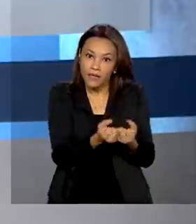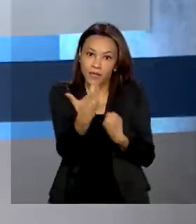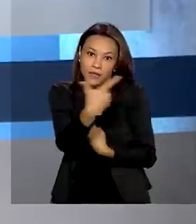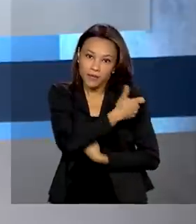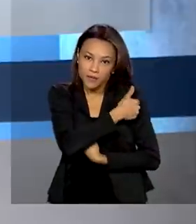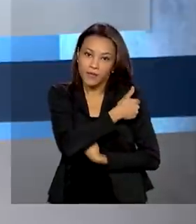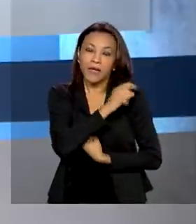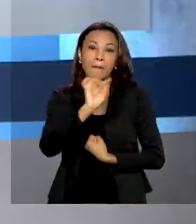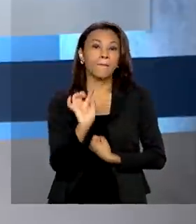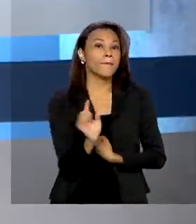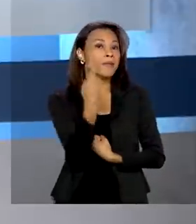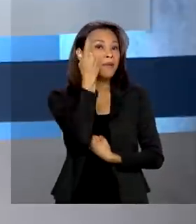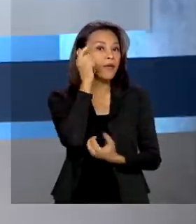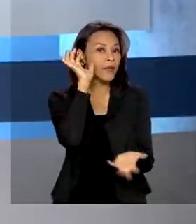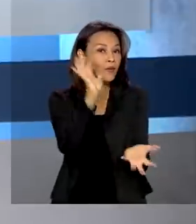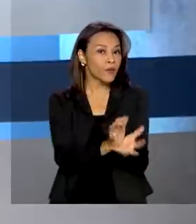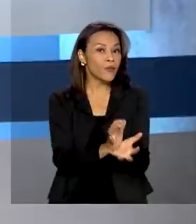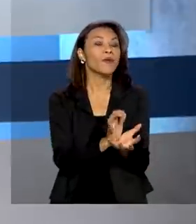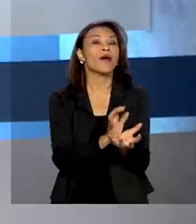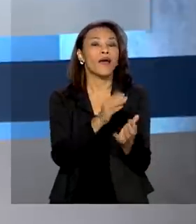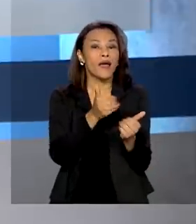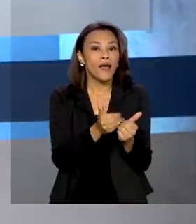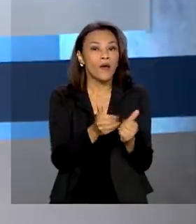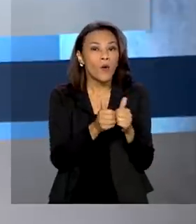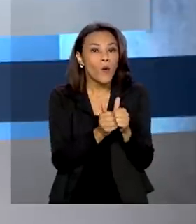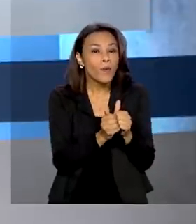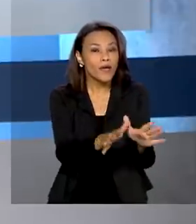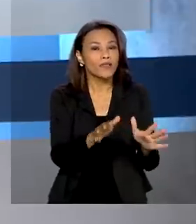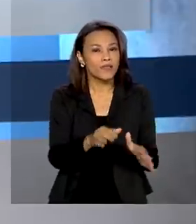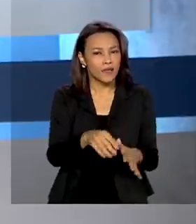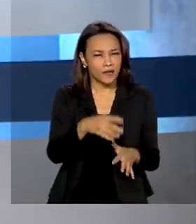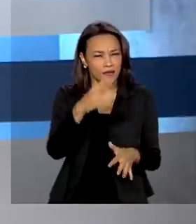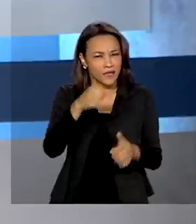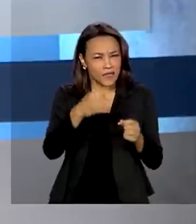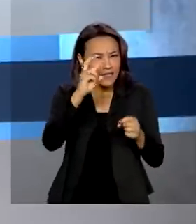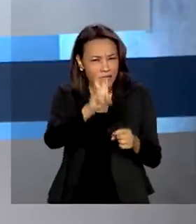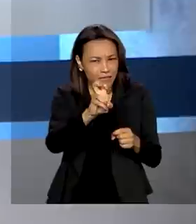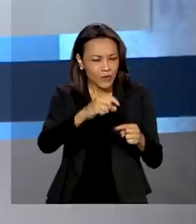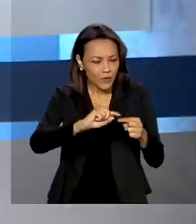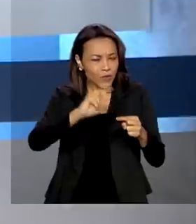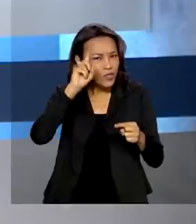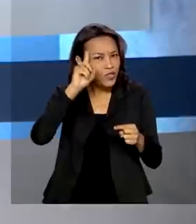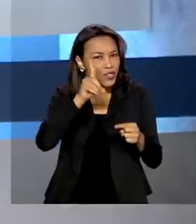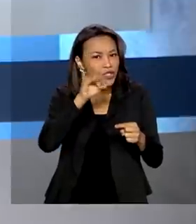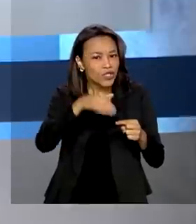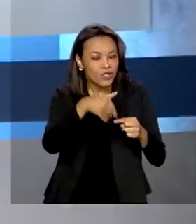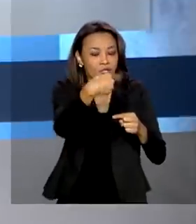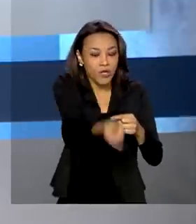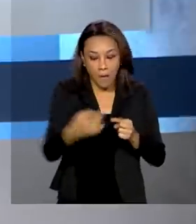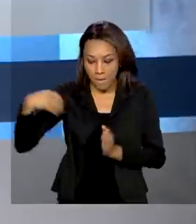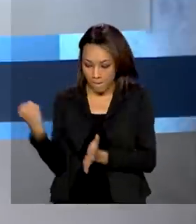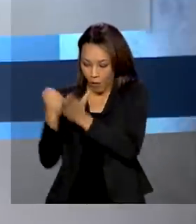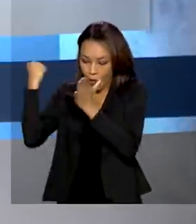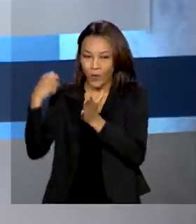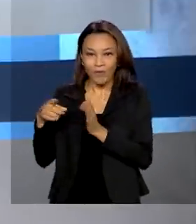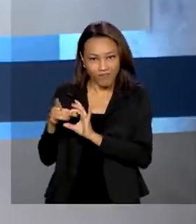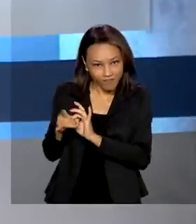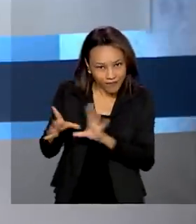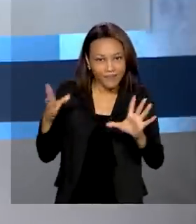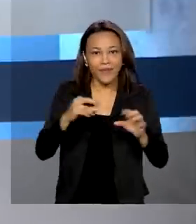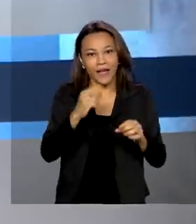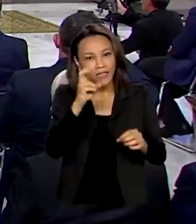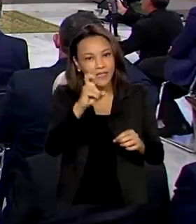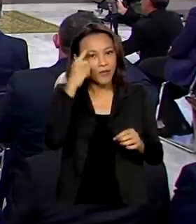definido que a primeira fase começa em até cinco dias, a partir da aprovação do registro da vacina pela Anvisa.